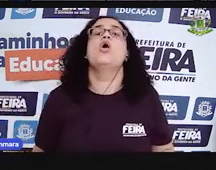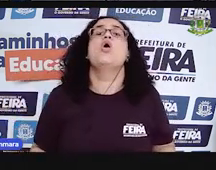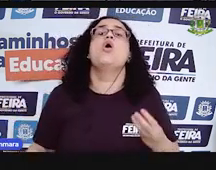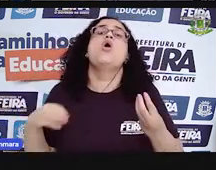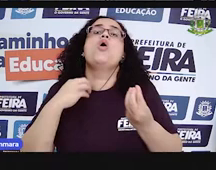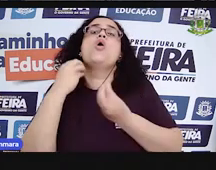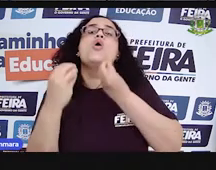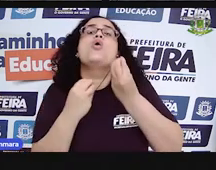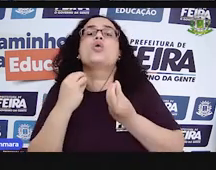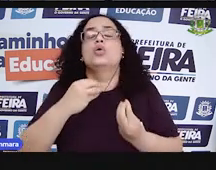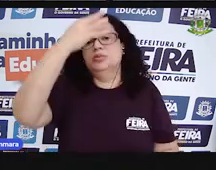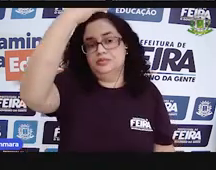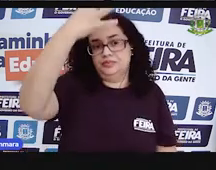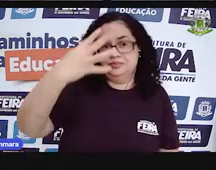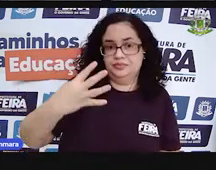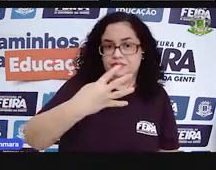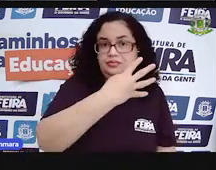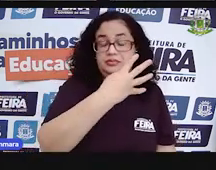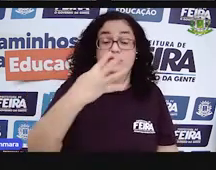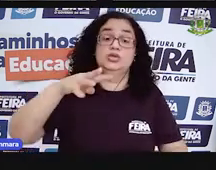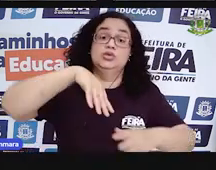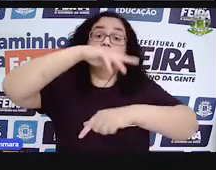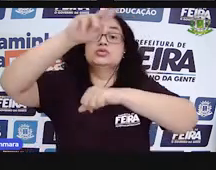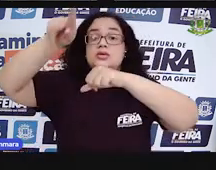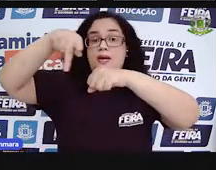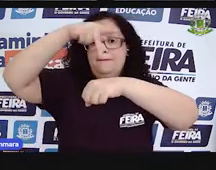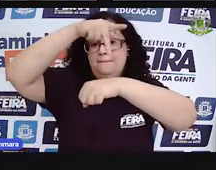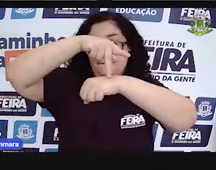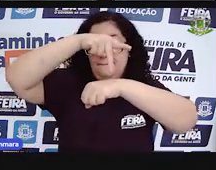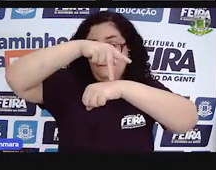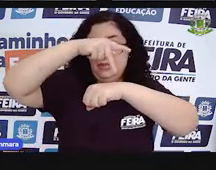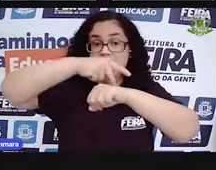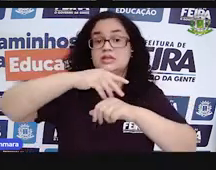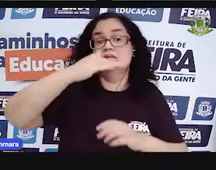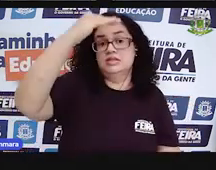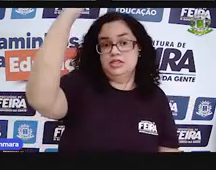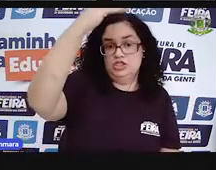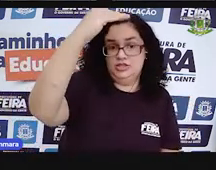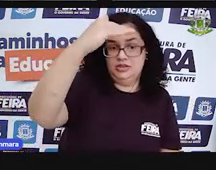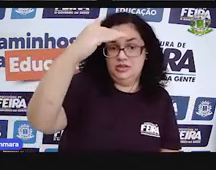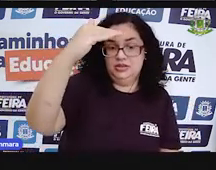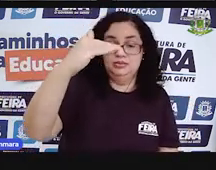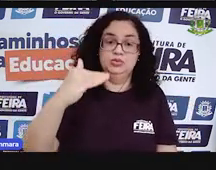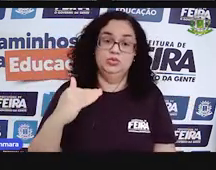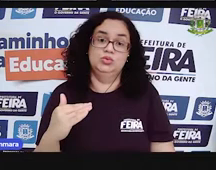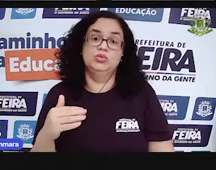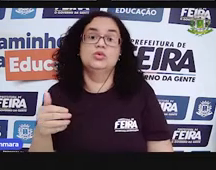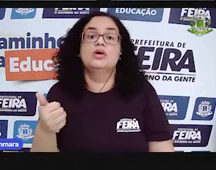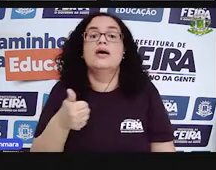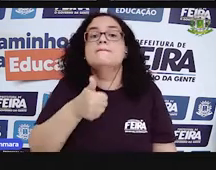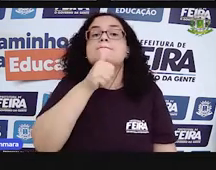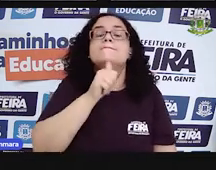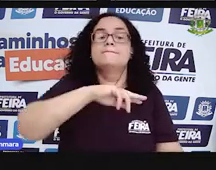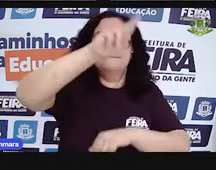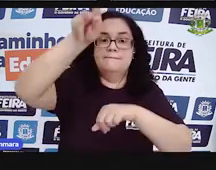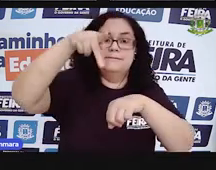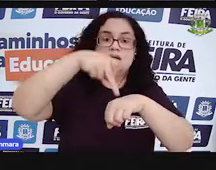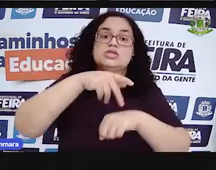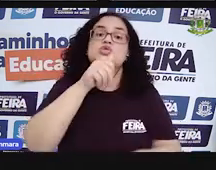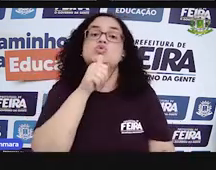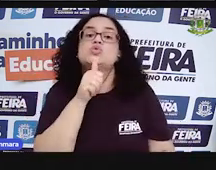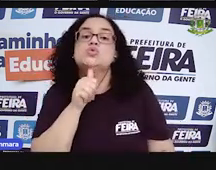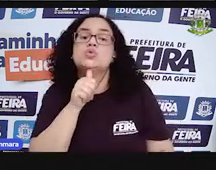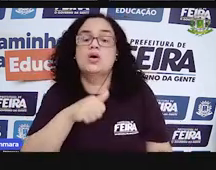tabela tá? Olha aqui, dos países, de cima para baixo, do Sudão, até a Nigéria,